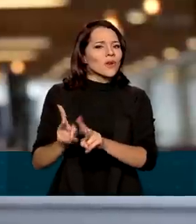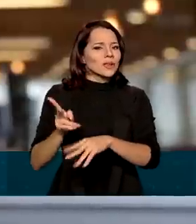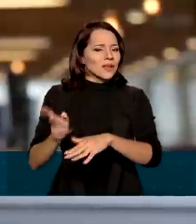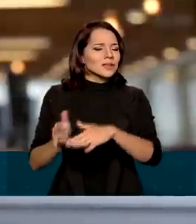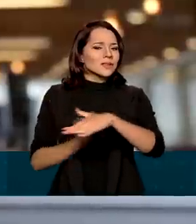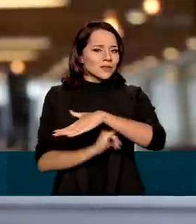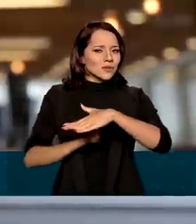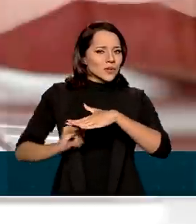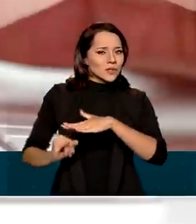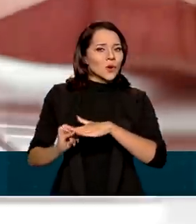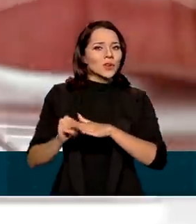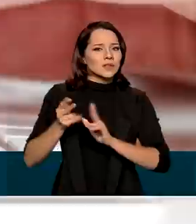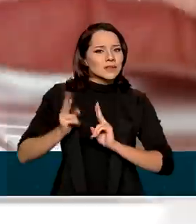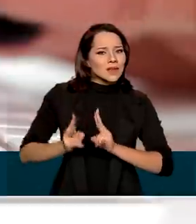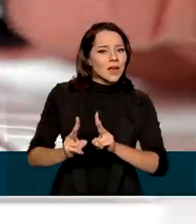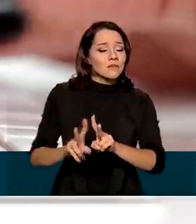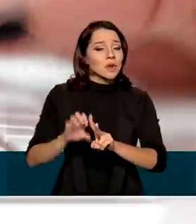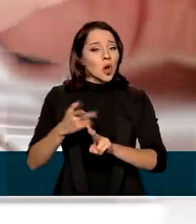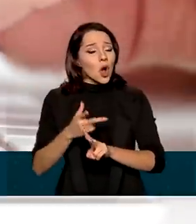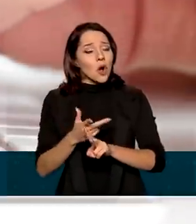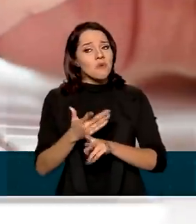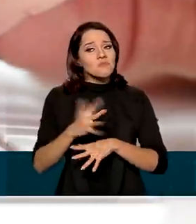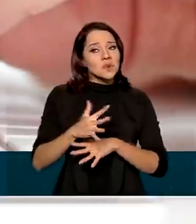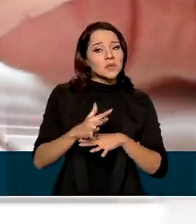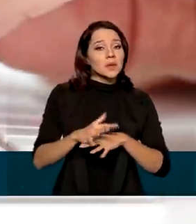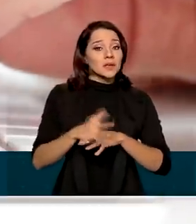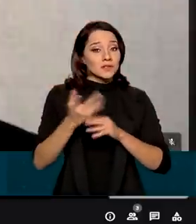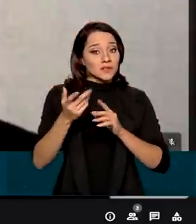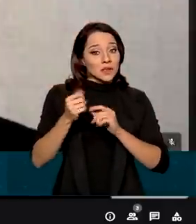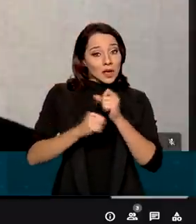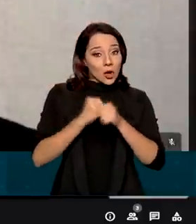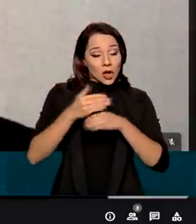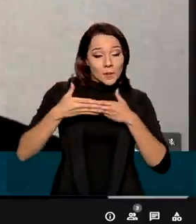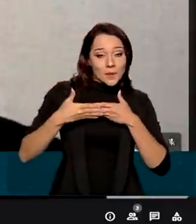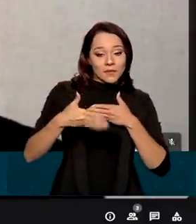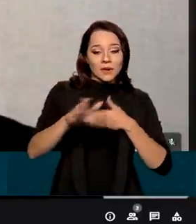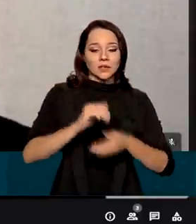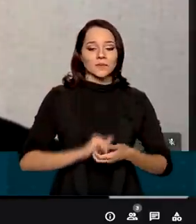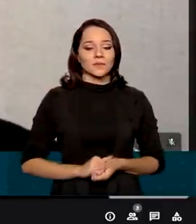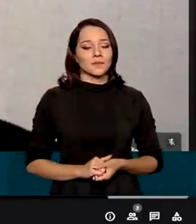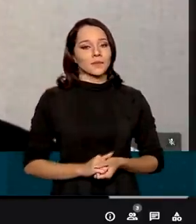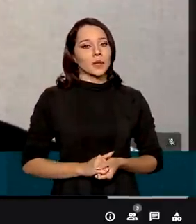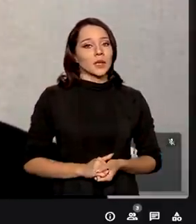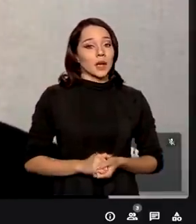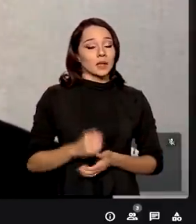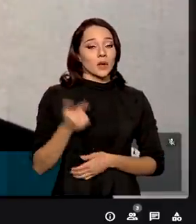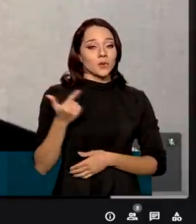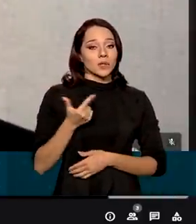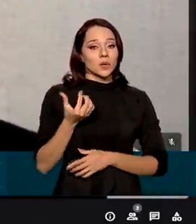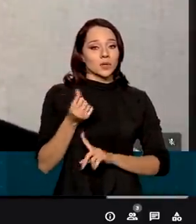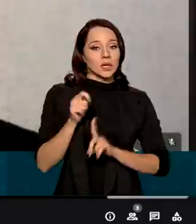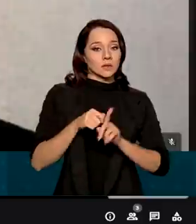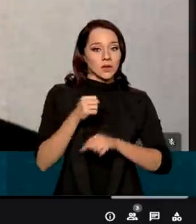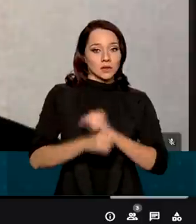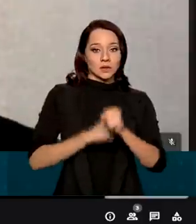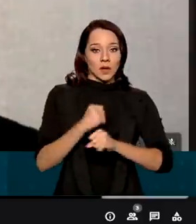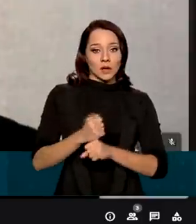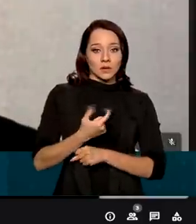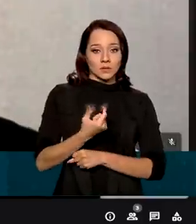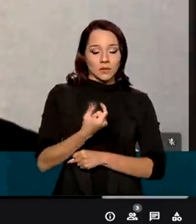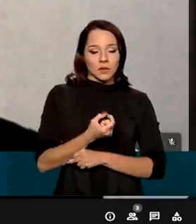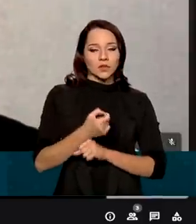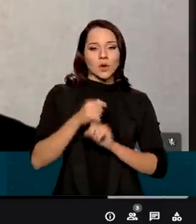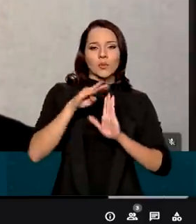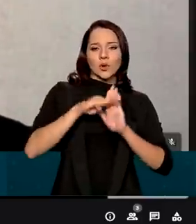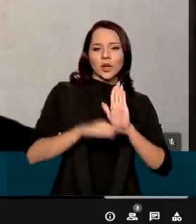de forma integral ou parcial daqui para frente. Nós desenvolvemos no segundo semestre de 2020 um programa